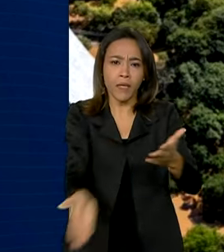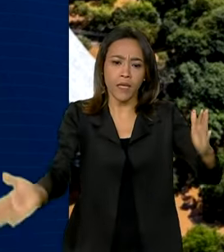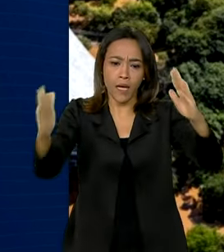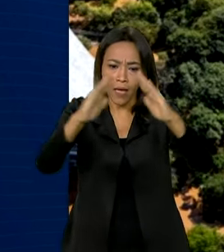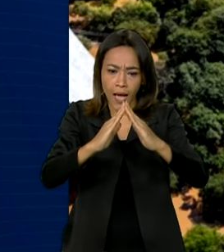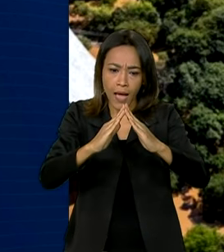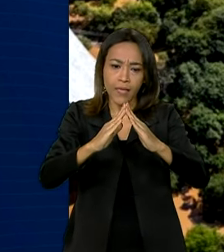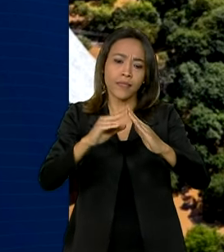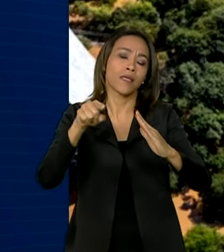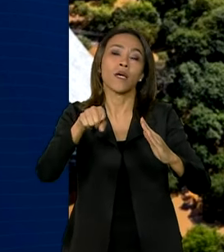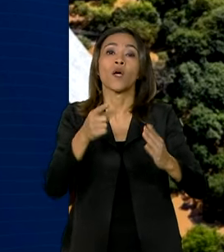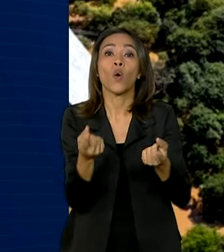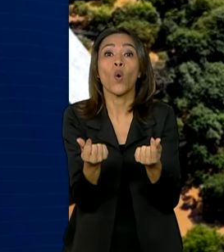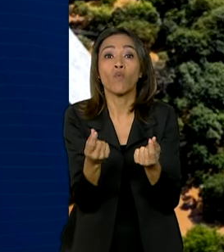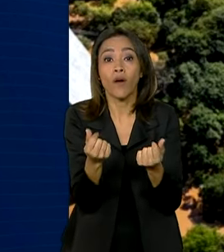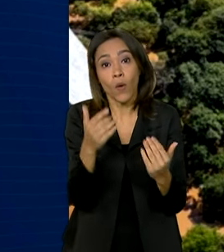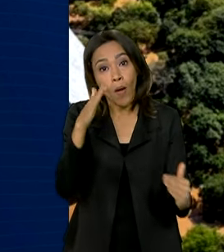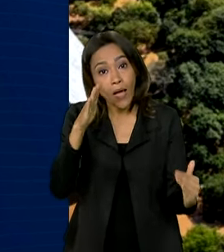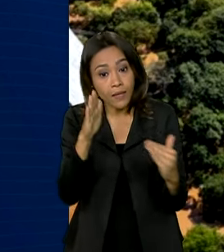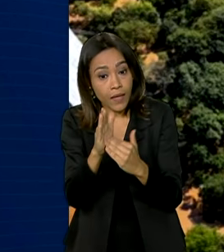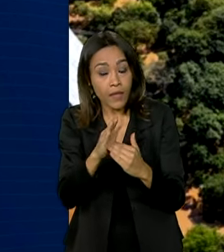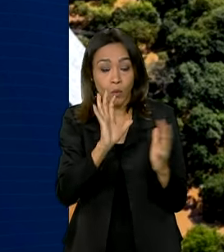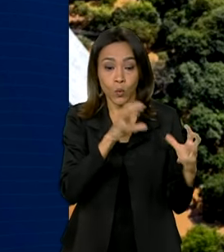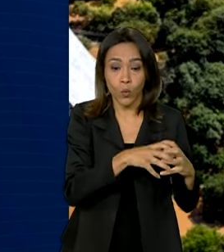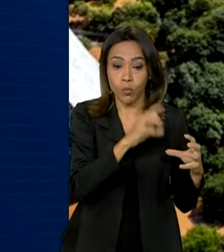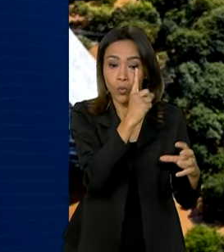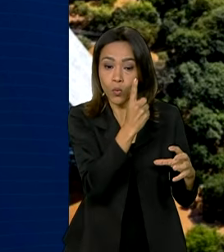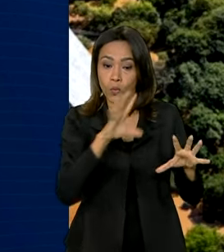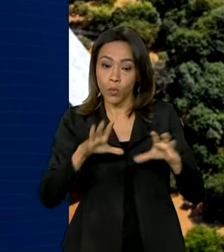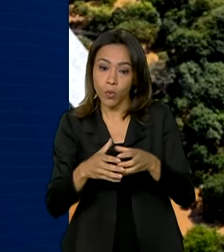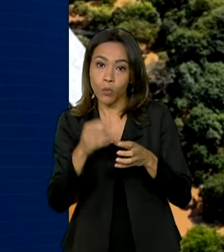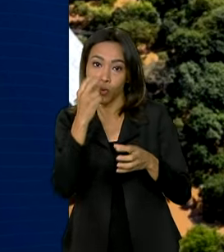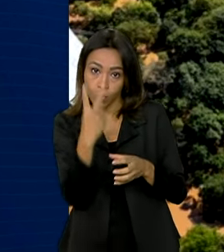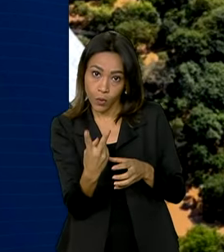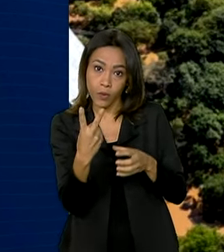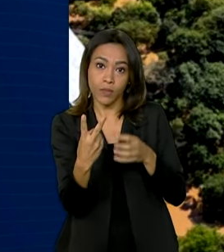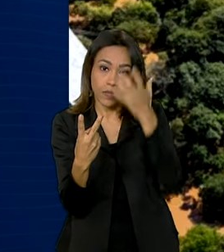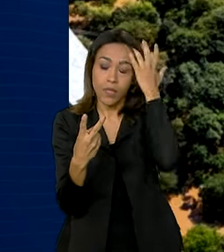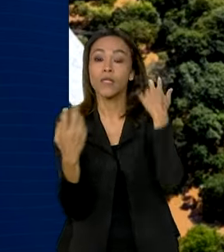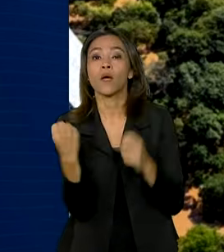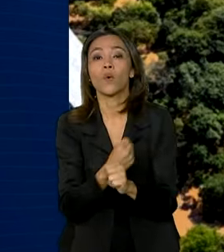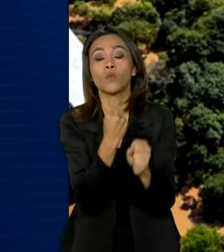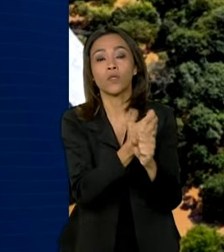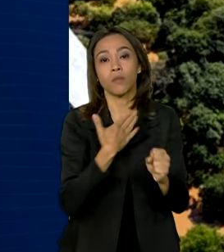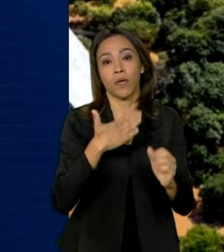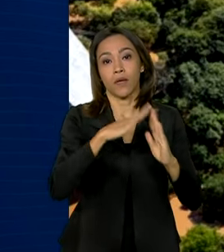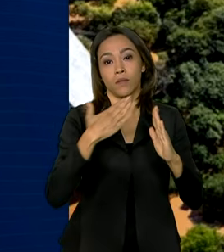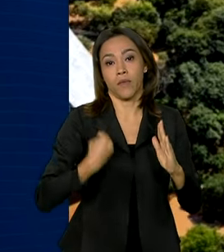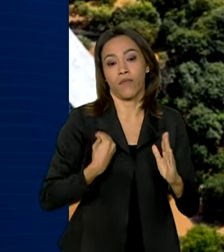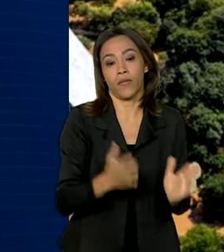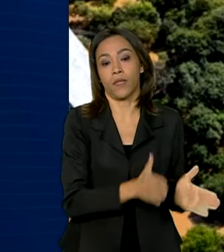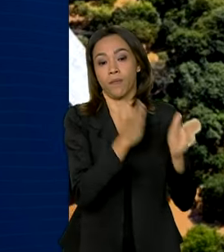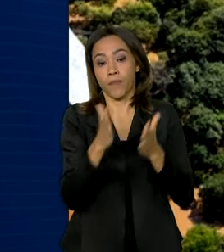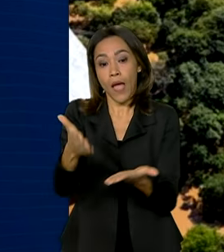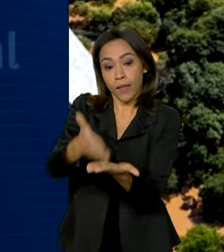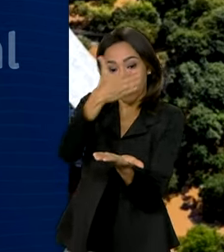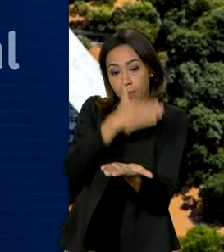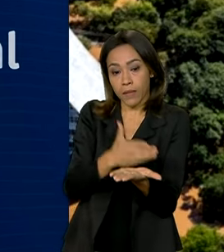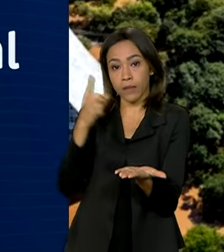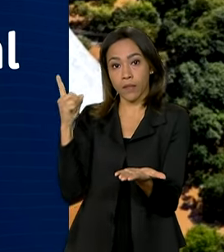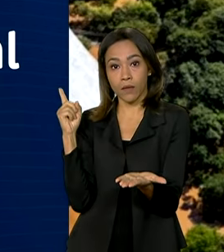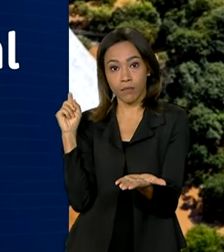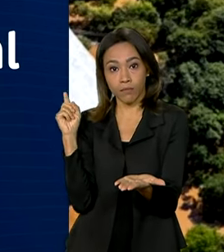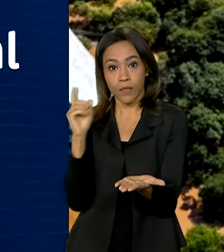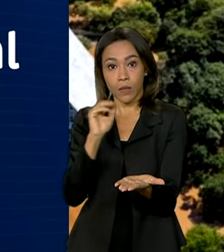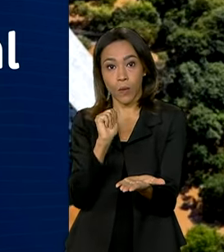valores limitados ao teto das faixas 1 e 2 do Minha Casa Minha Vida, a antecipação do abono salarial no valor